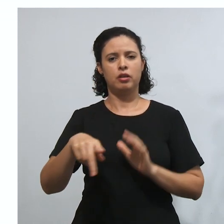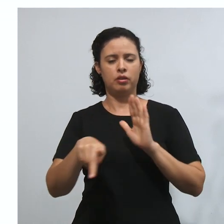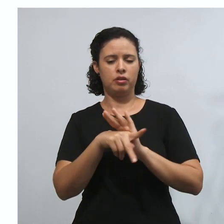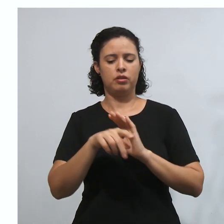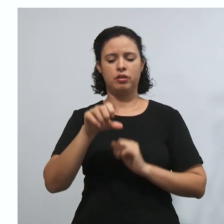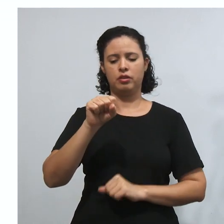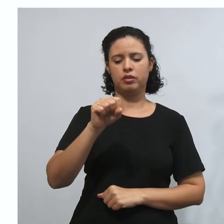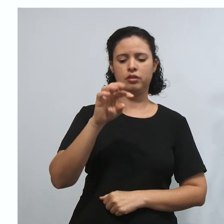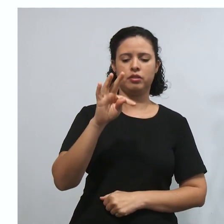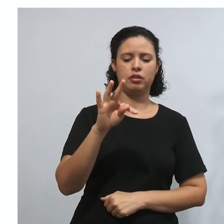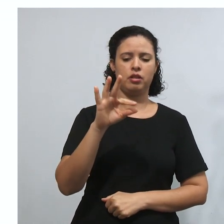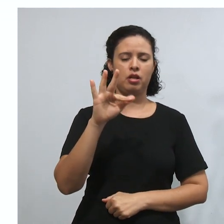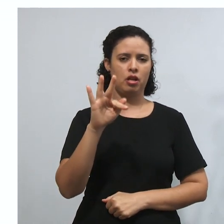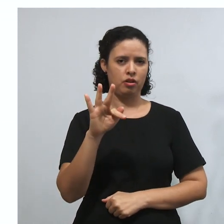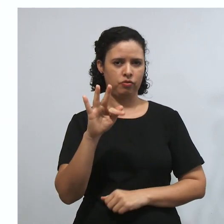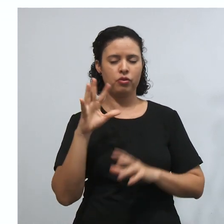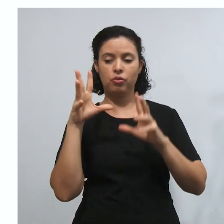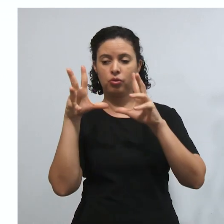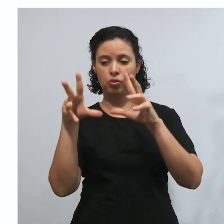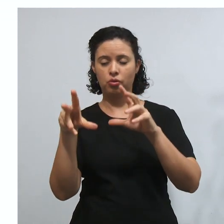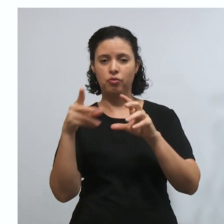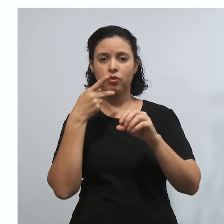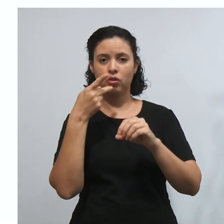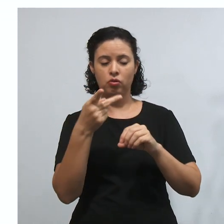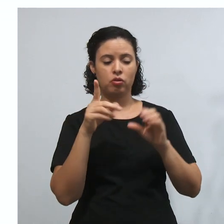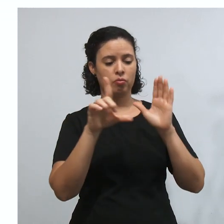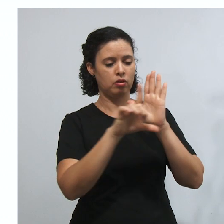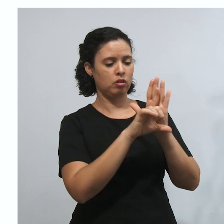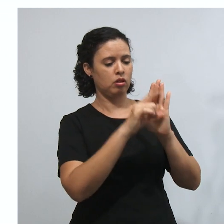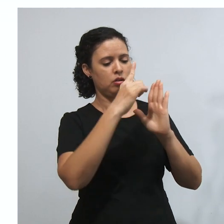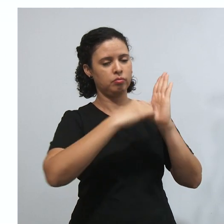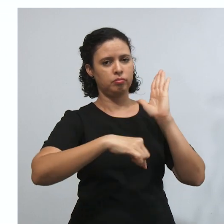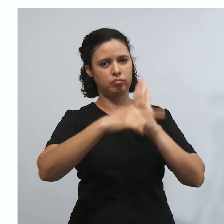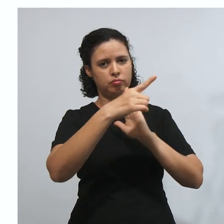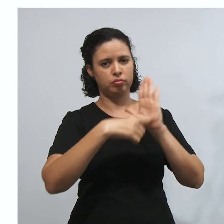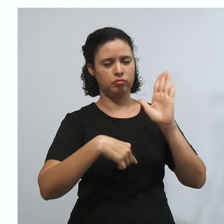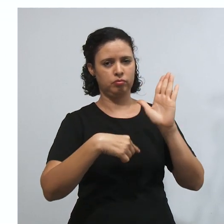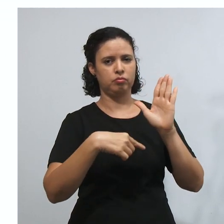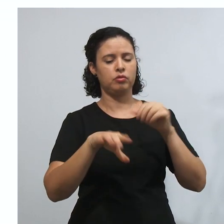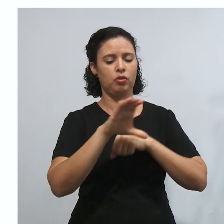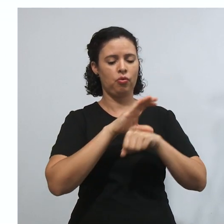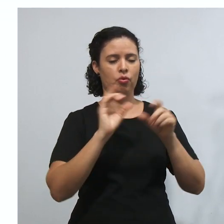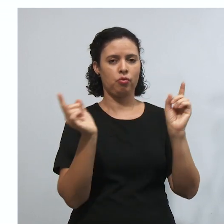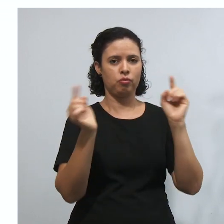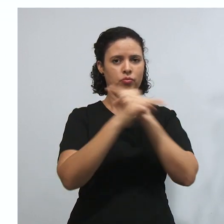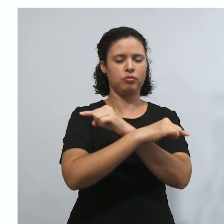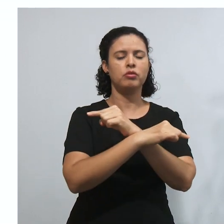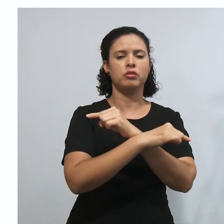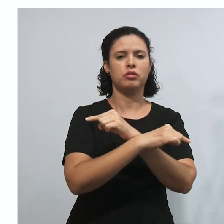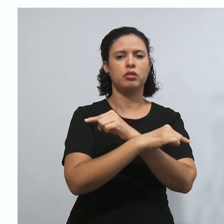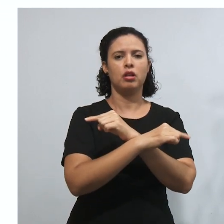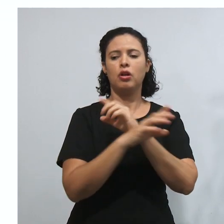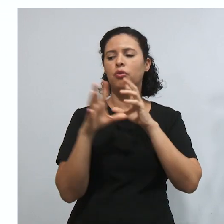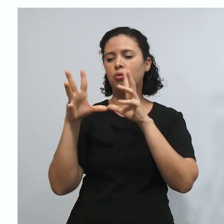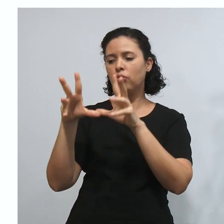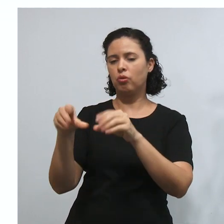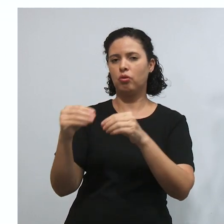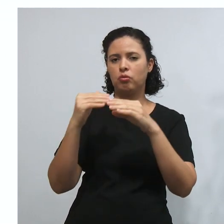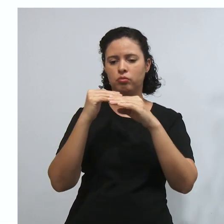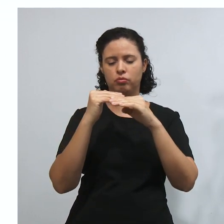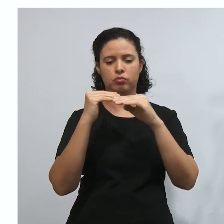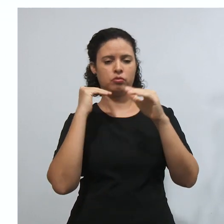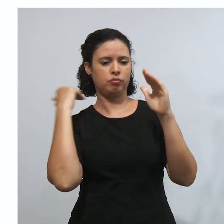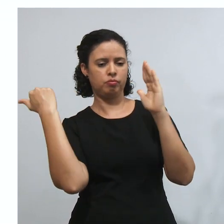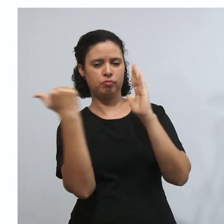determinada lei é inconstitucional, obviamente, que quem está abaixo dele, o restante do poder judiciário, as outras instâncias, terão que